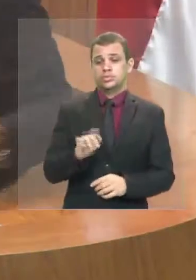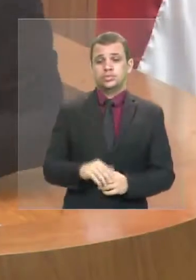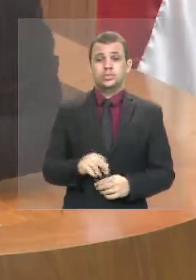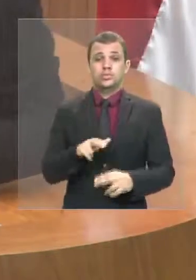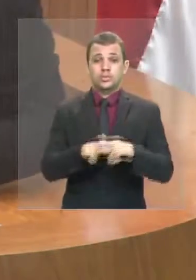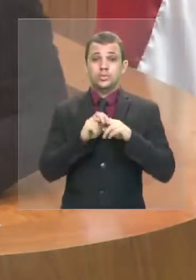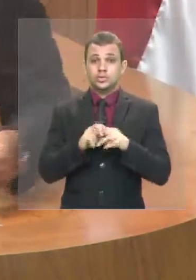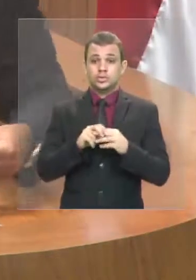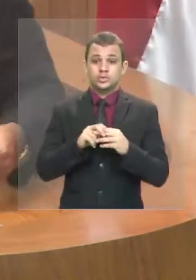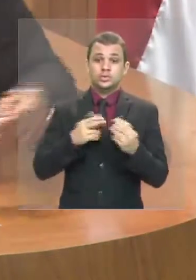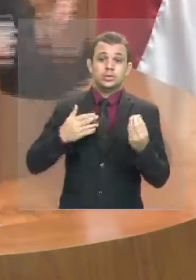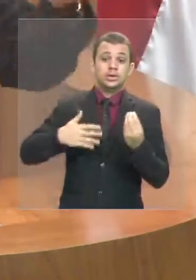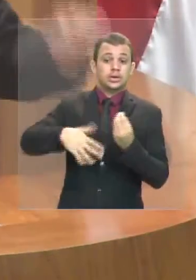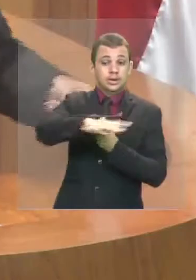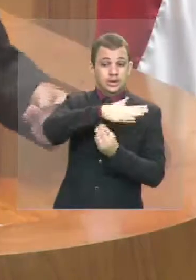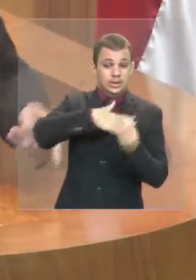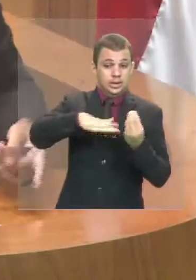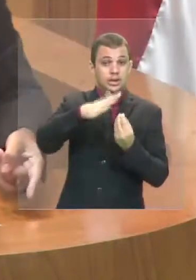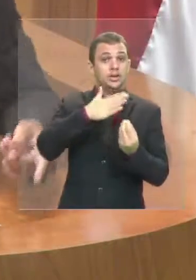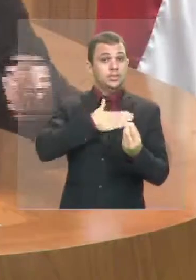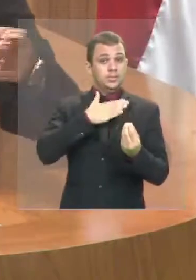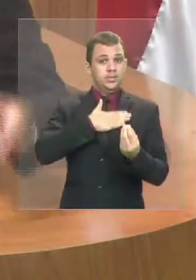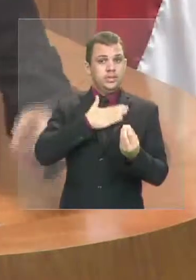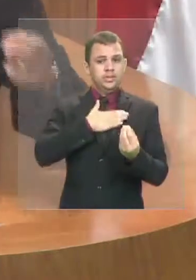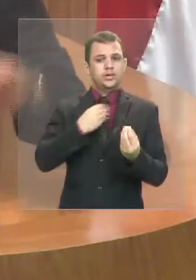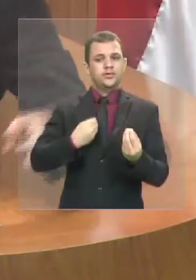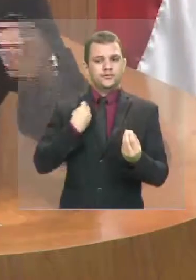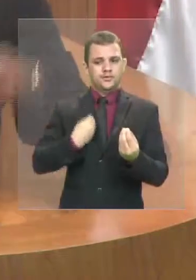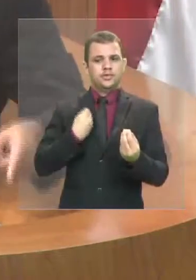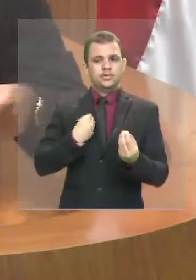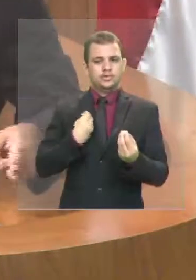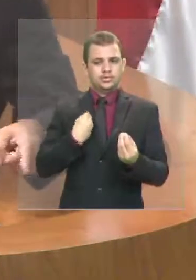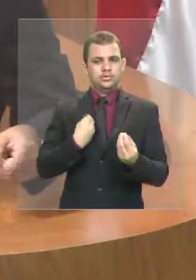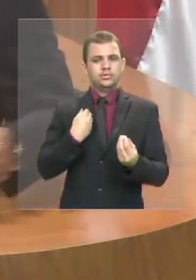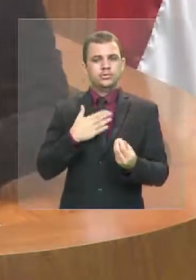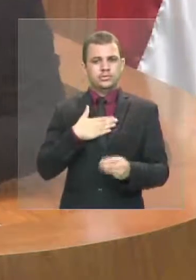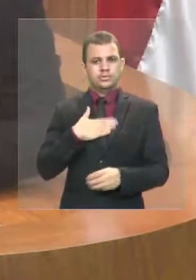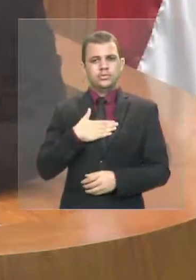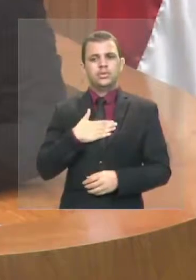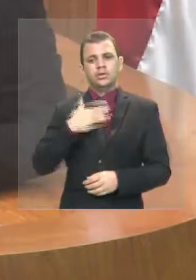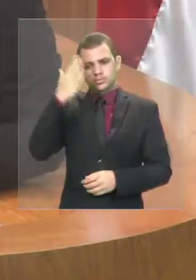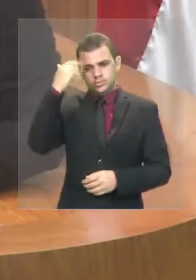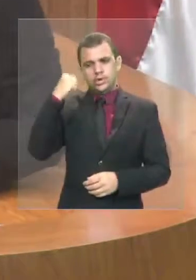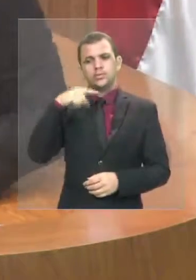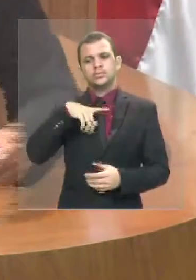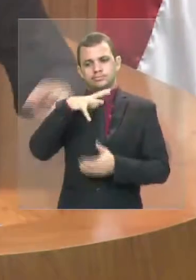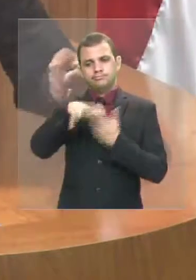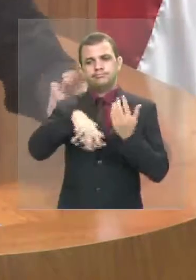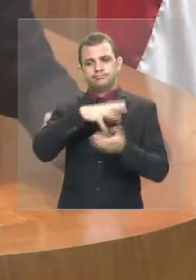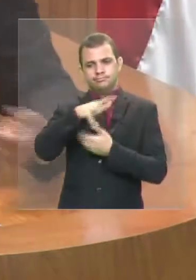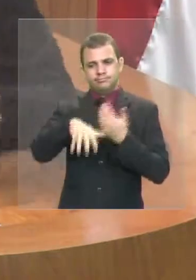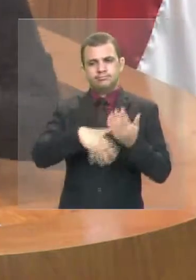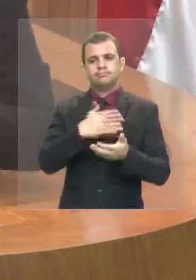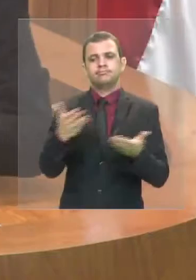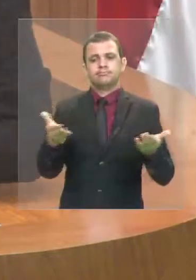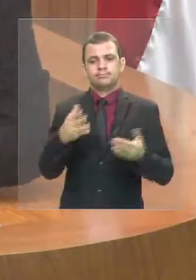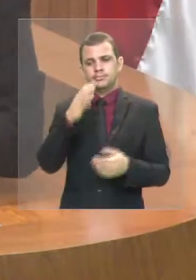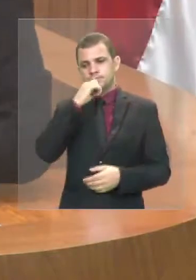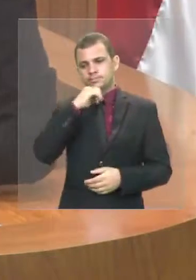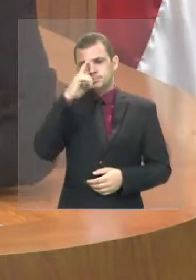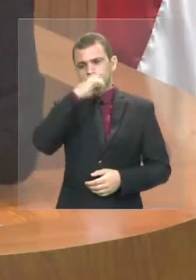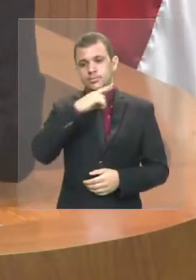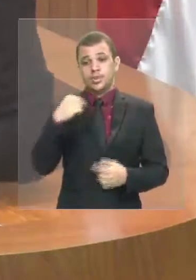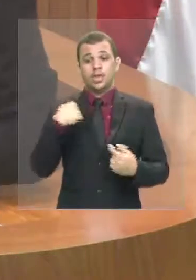Upaumassu, a cidade onde eu moro, eu sei que estava vivendo um caos esse final de semana. Eu mesmo me